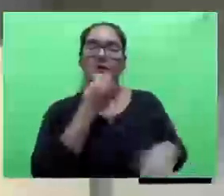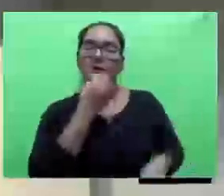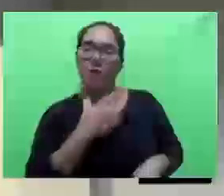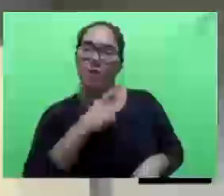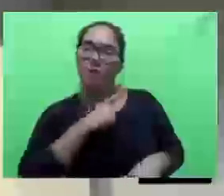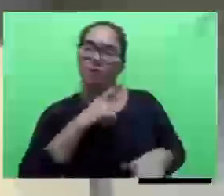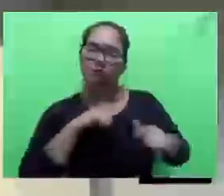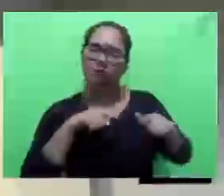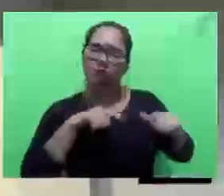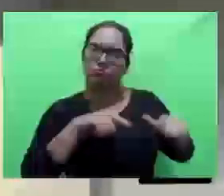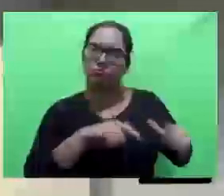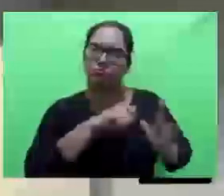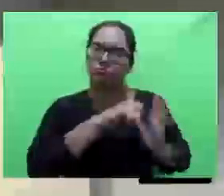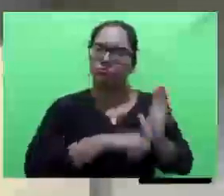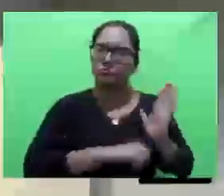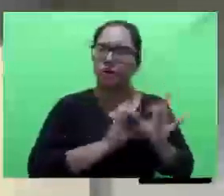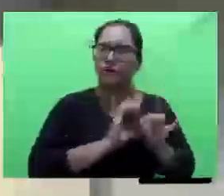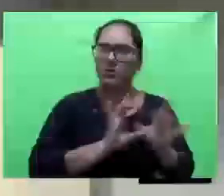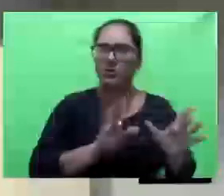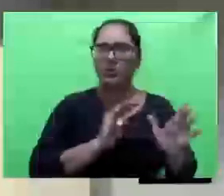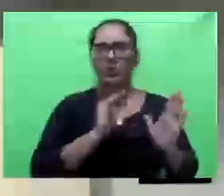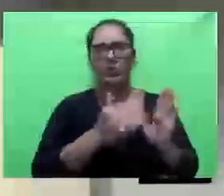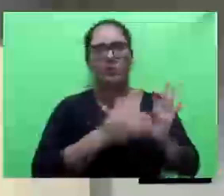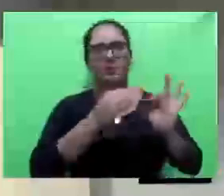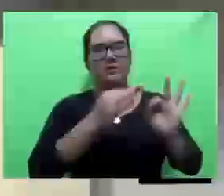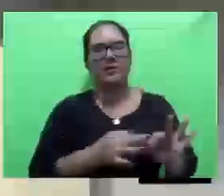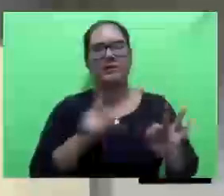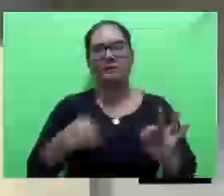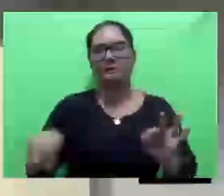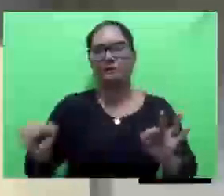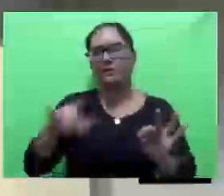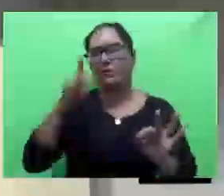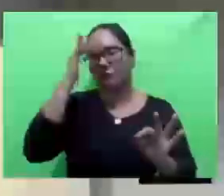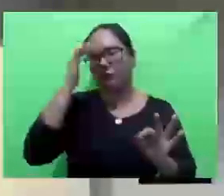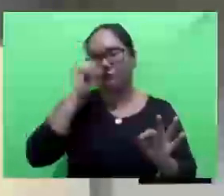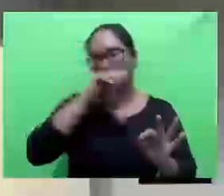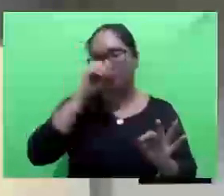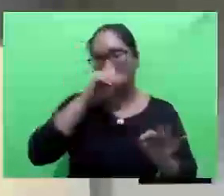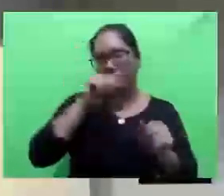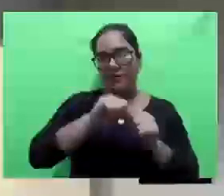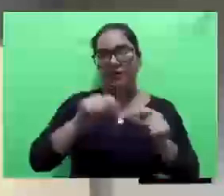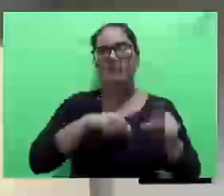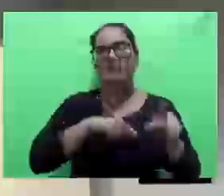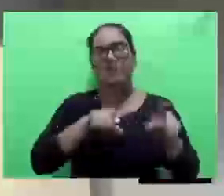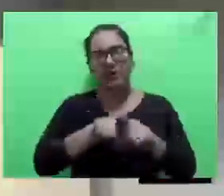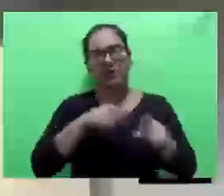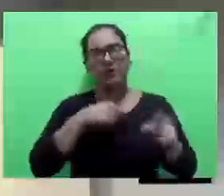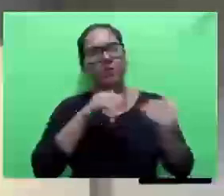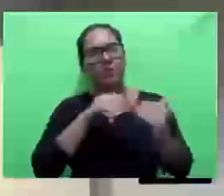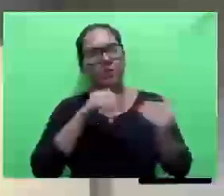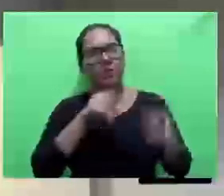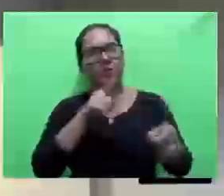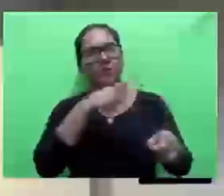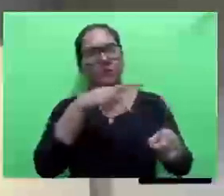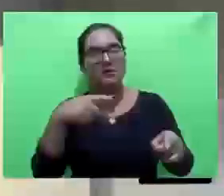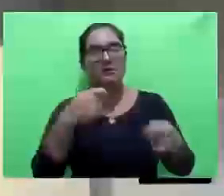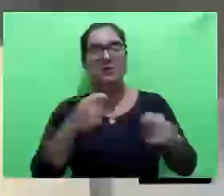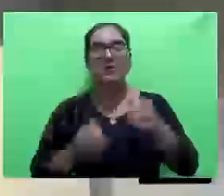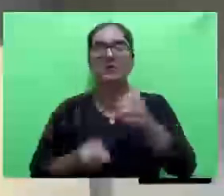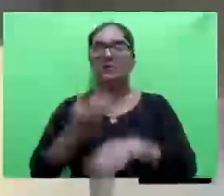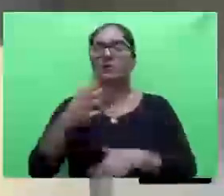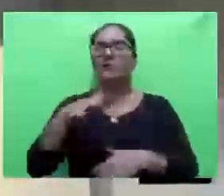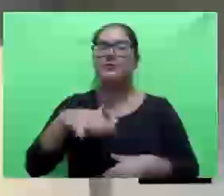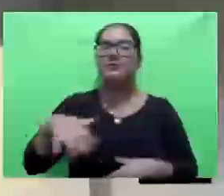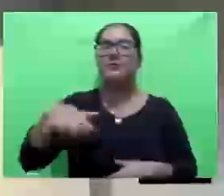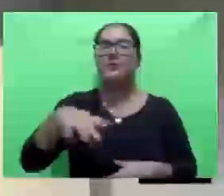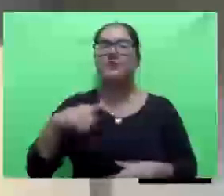alvará, estava tudo certinho, e vai alguém que estraga. E também concordo com o vereador Lucas, presidente, porque está na hora de gente criar o nosso espaço para que esse pessoal